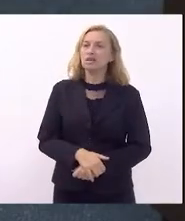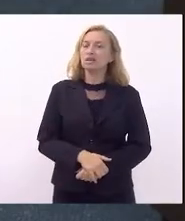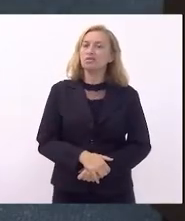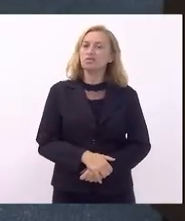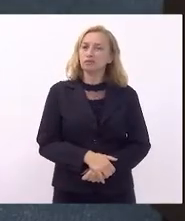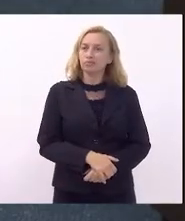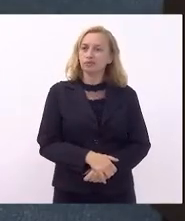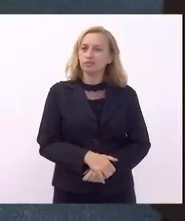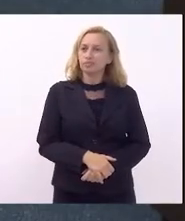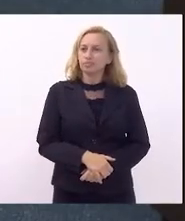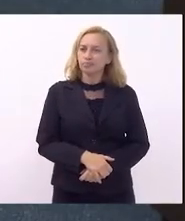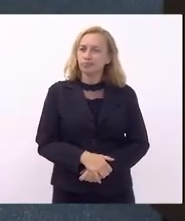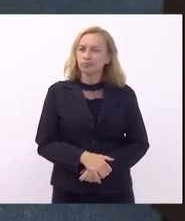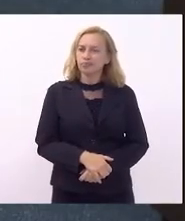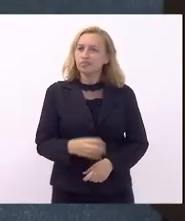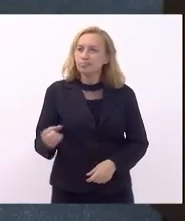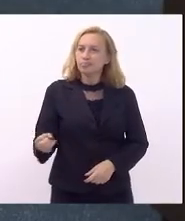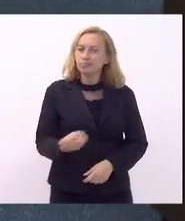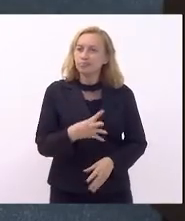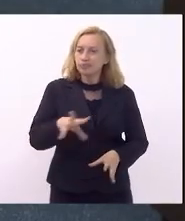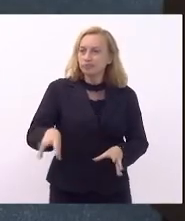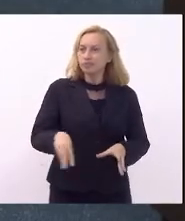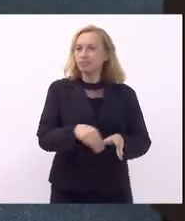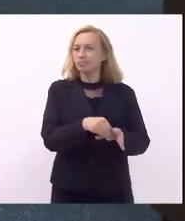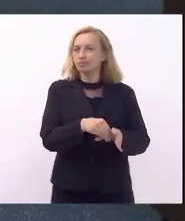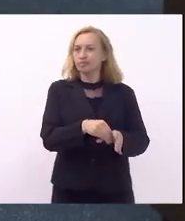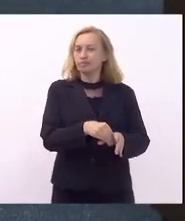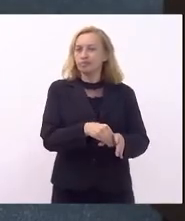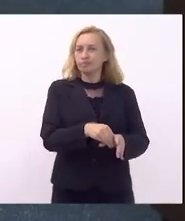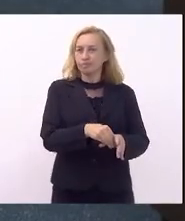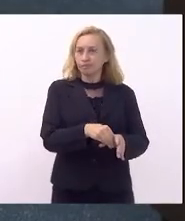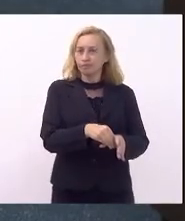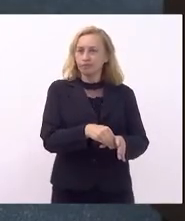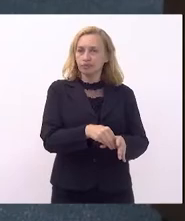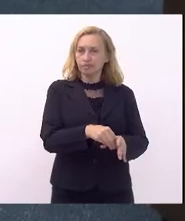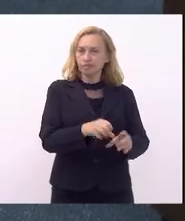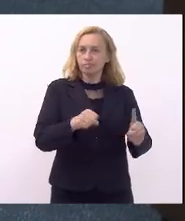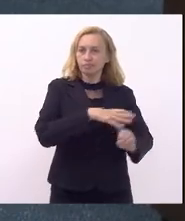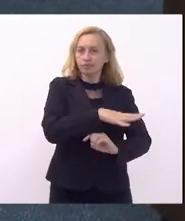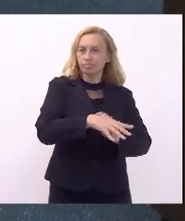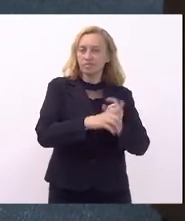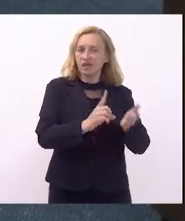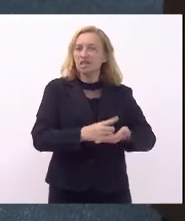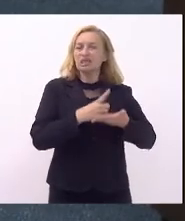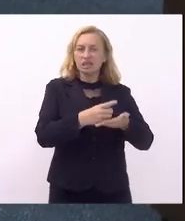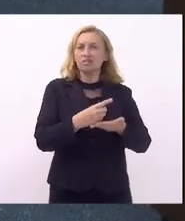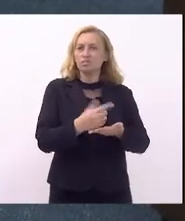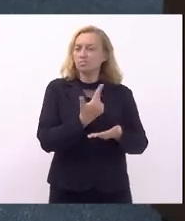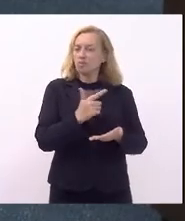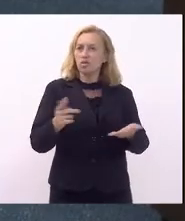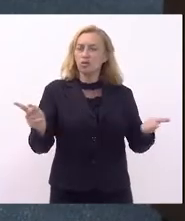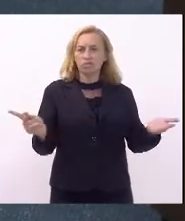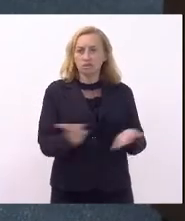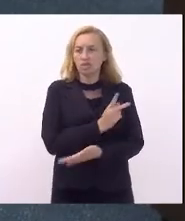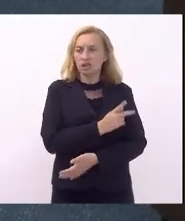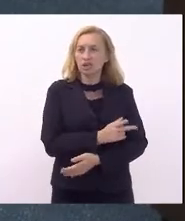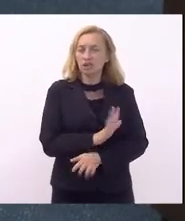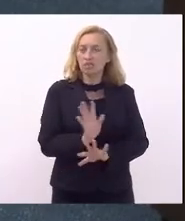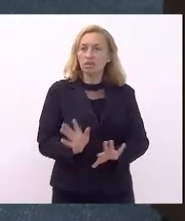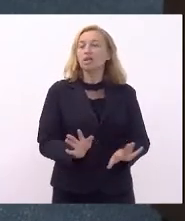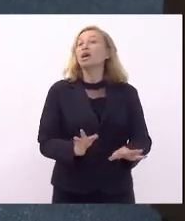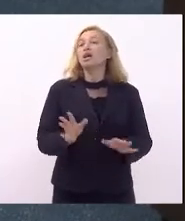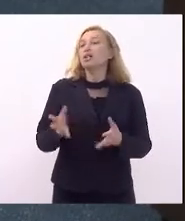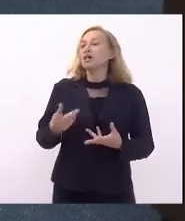permitir uma nova inserção na sociedade. Sem dignidade, isso não acontecerá. Então, eu queria dizer que o projeto é muito